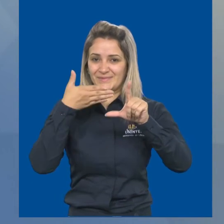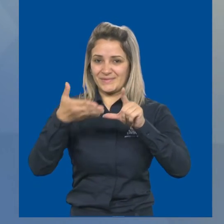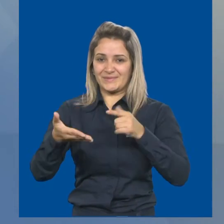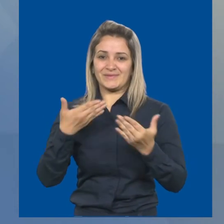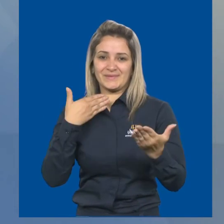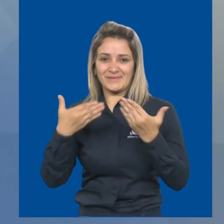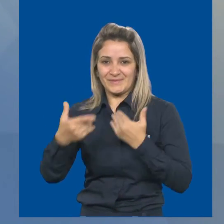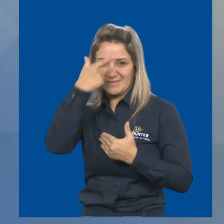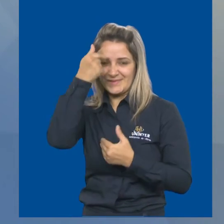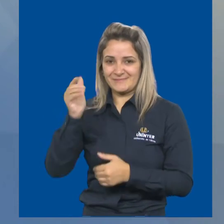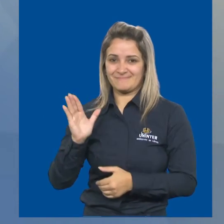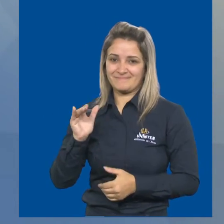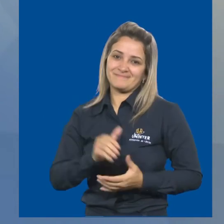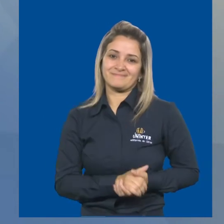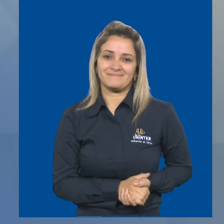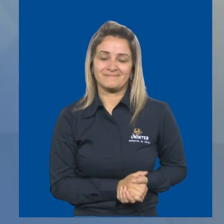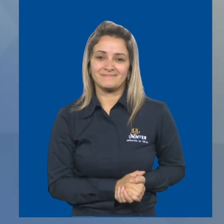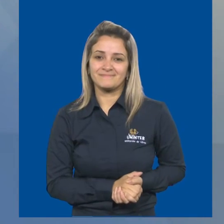Até lá!